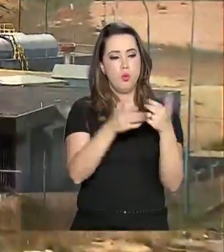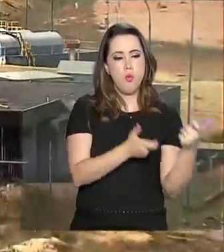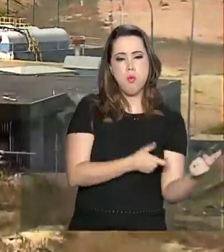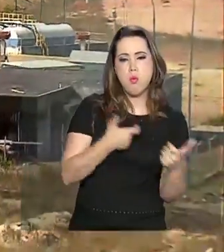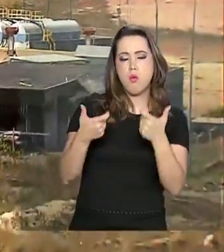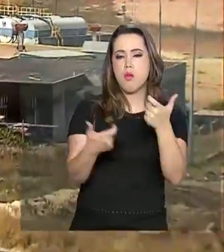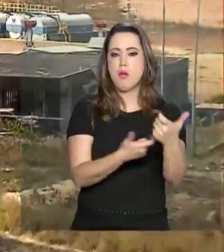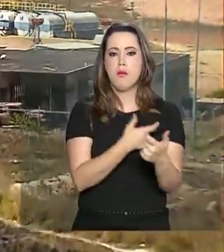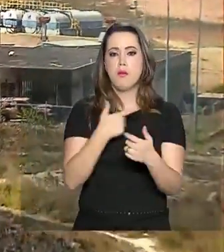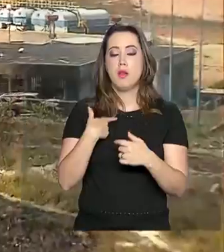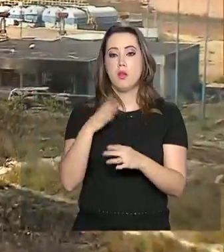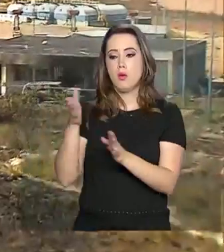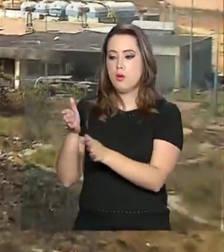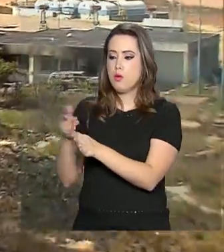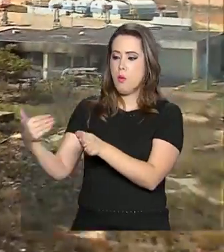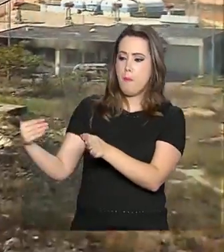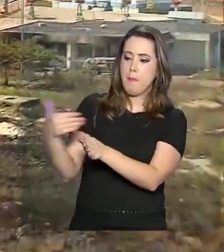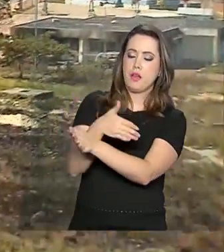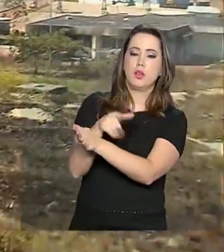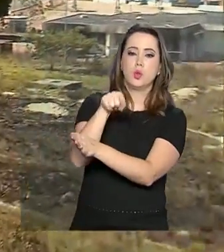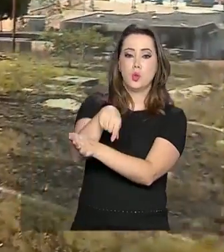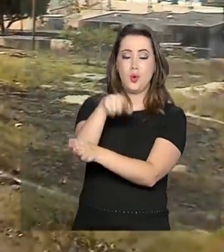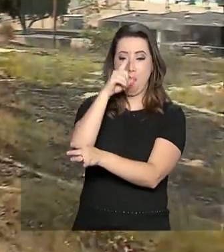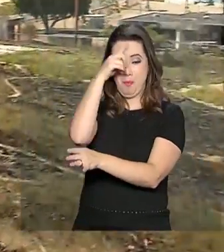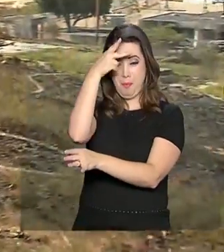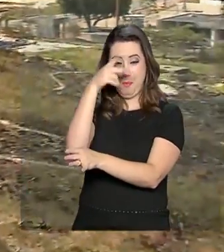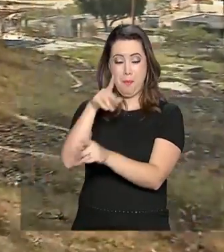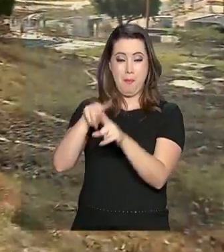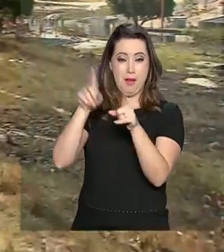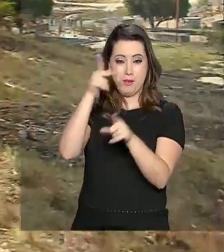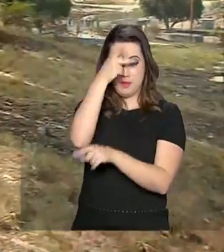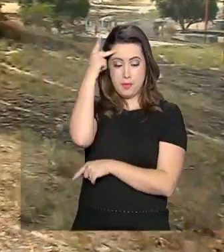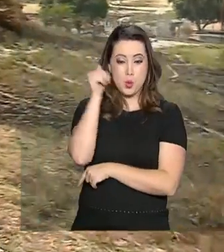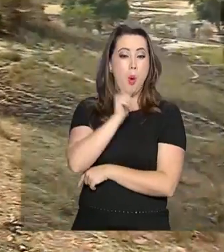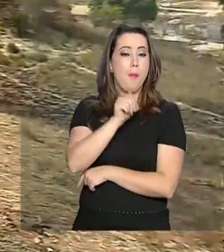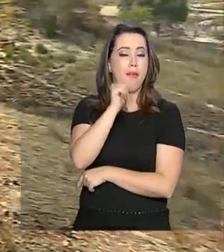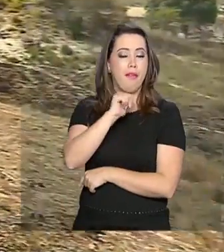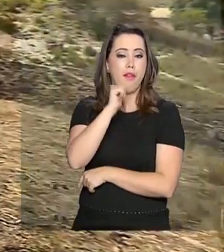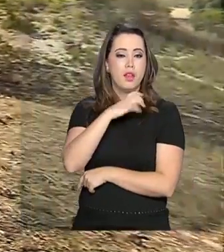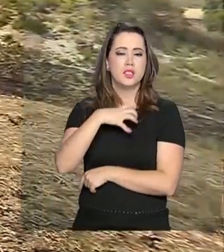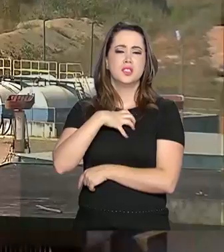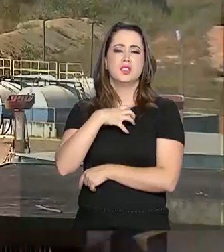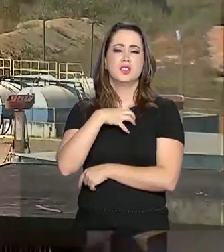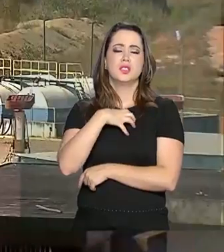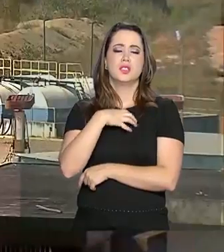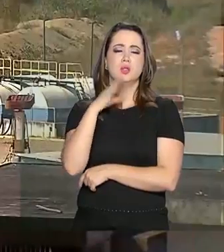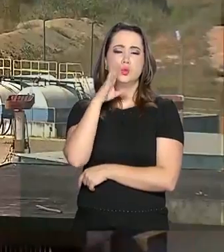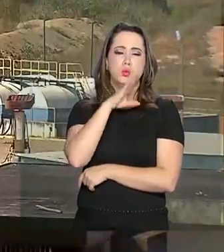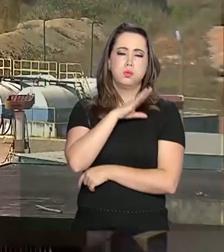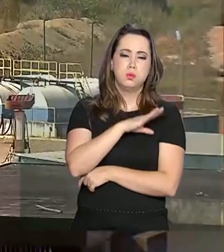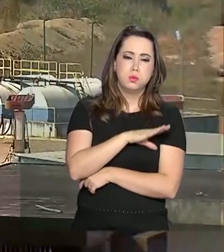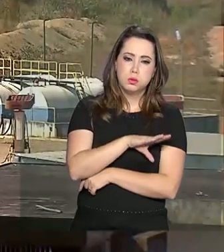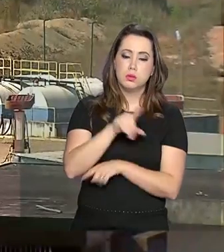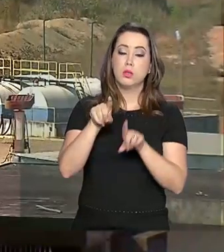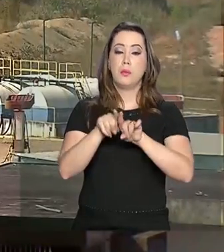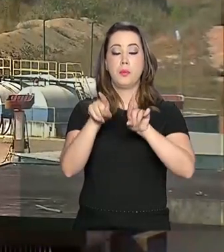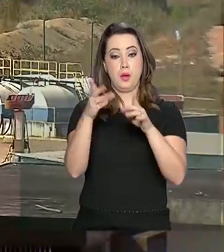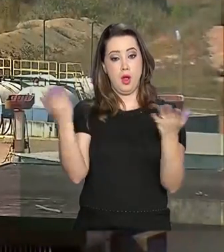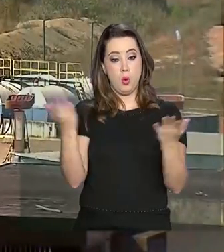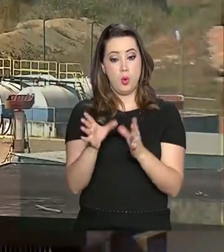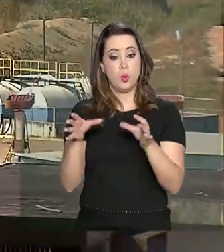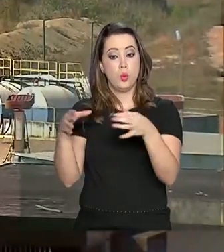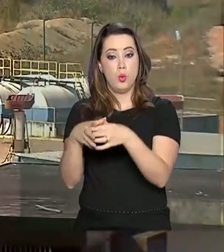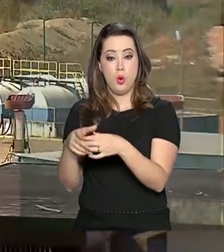atravessou a fronteira e passou mal. Neste momento, um grupo pró-amaduro faz um manifesto bem na